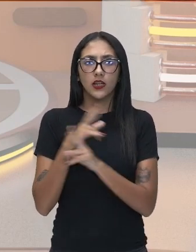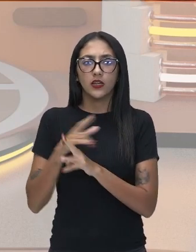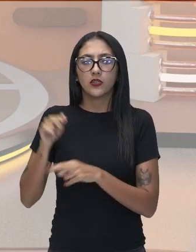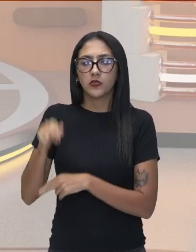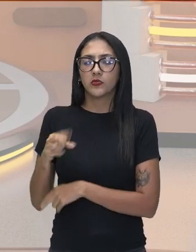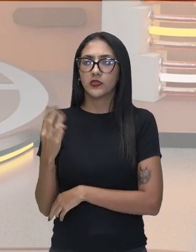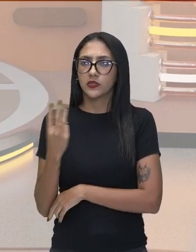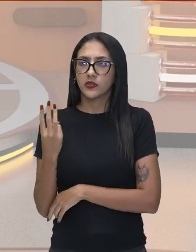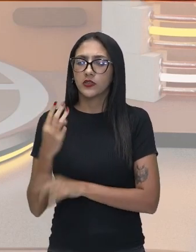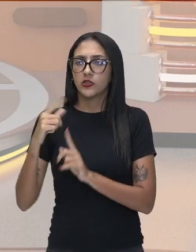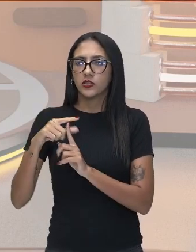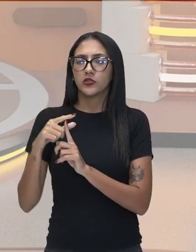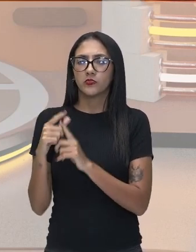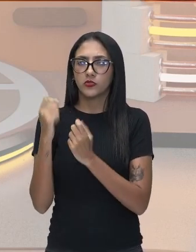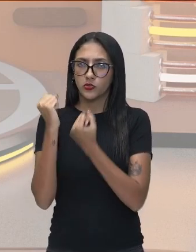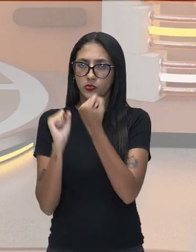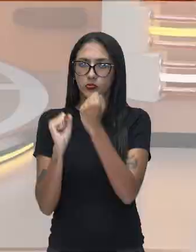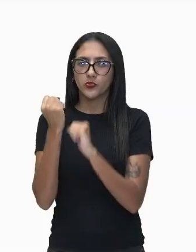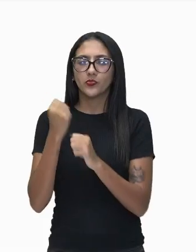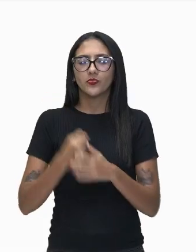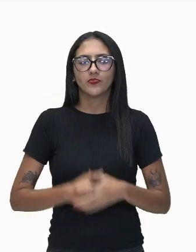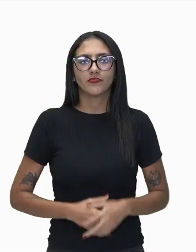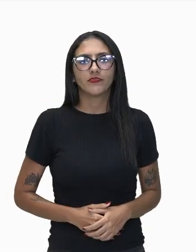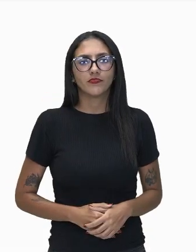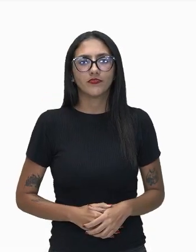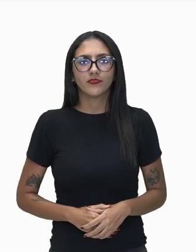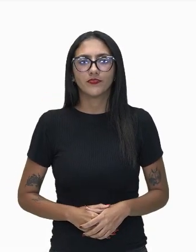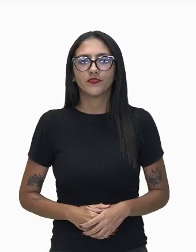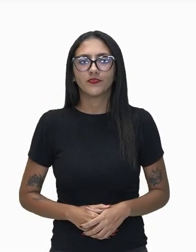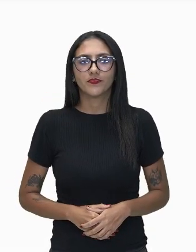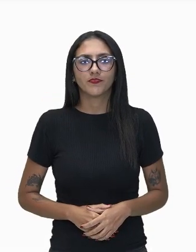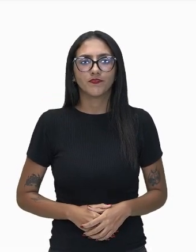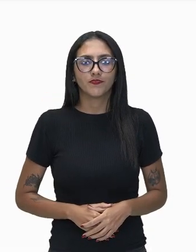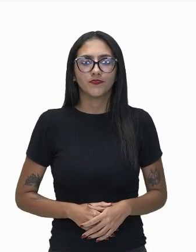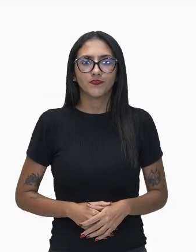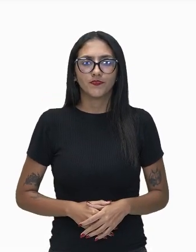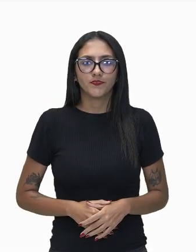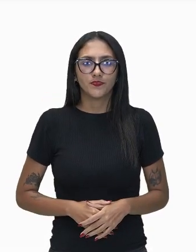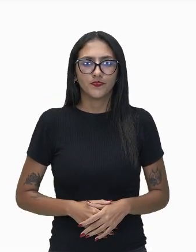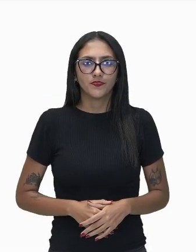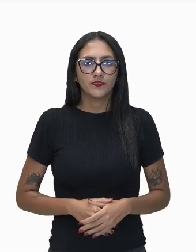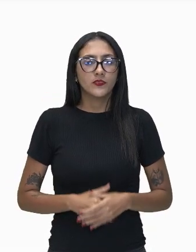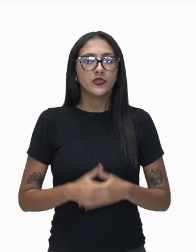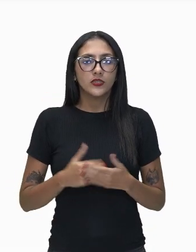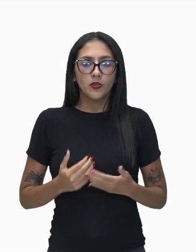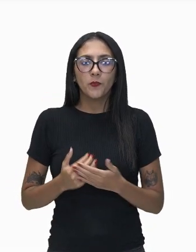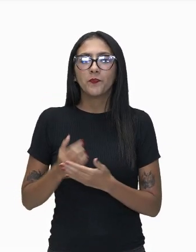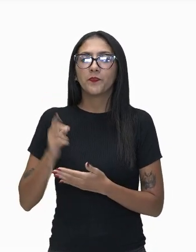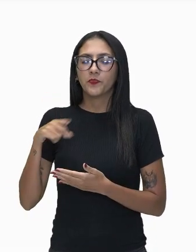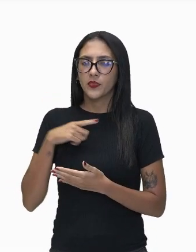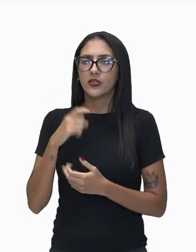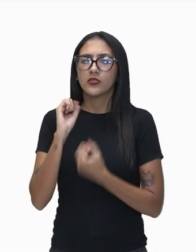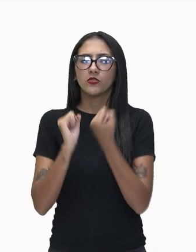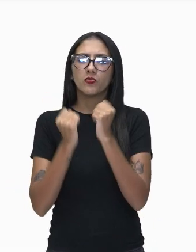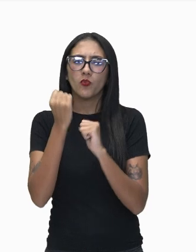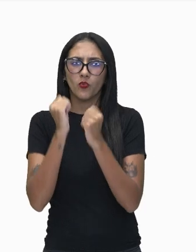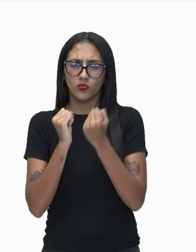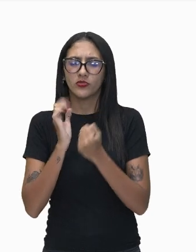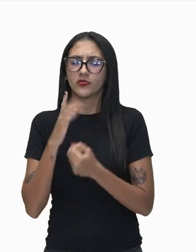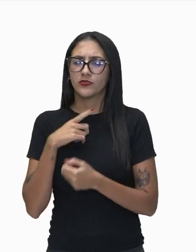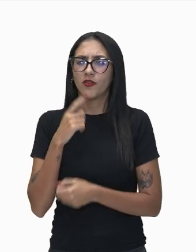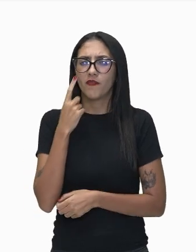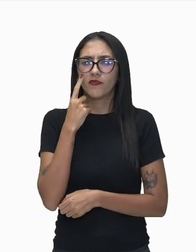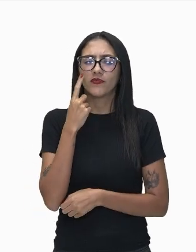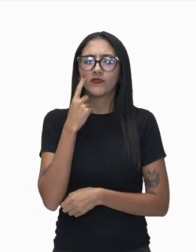fazemos uso no nosso cotidiano. Vamos adiante, então. Essas indústrias, como a gente vai ver